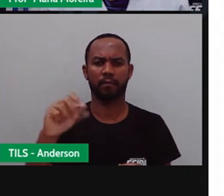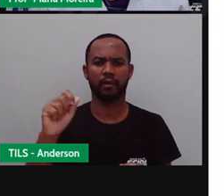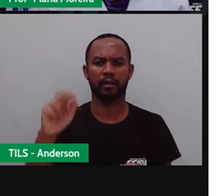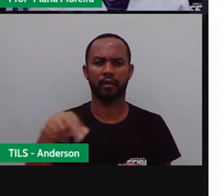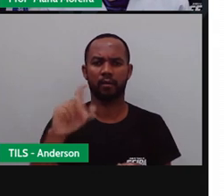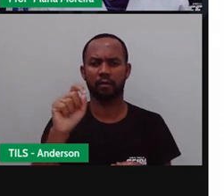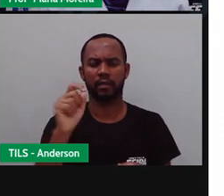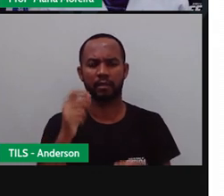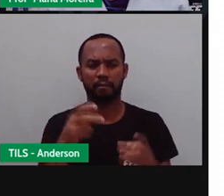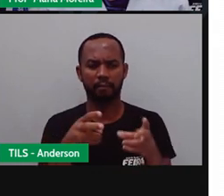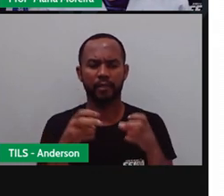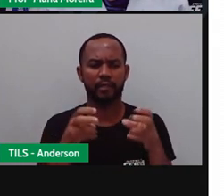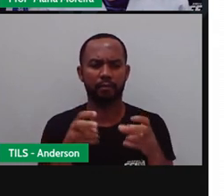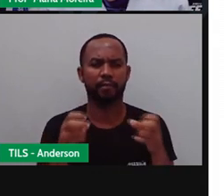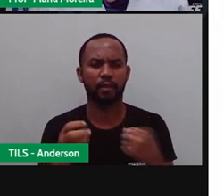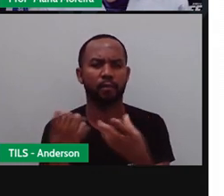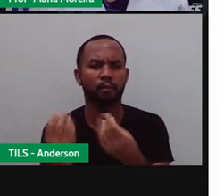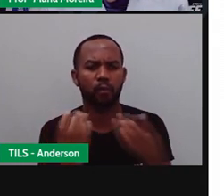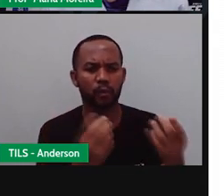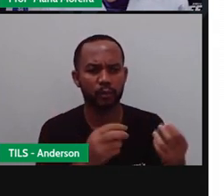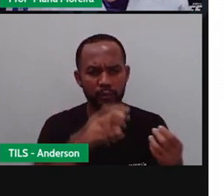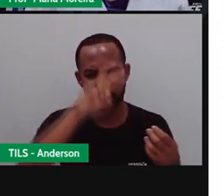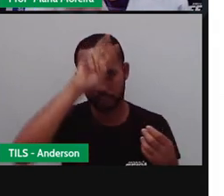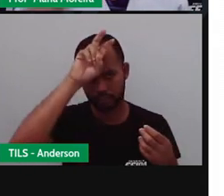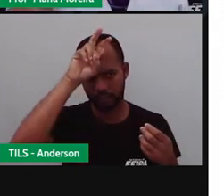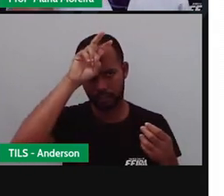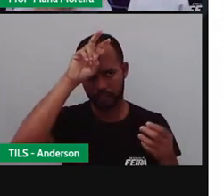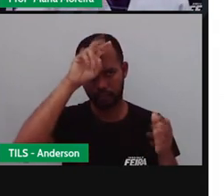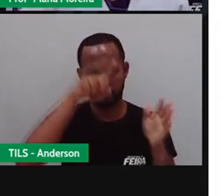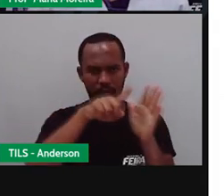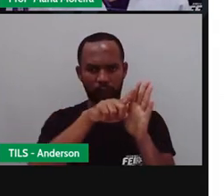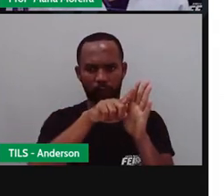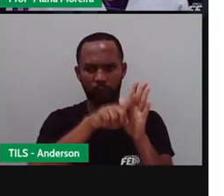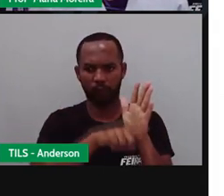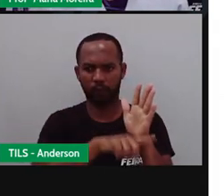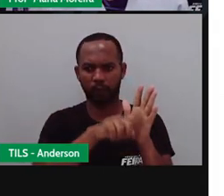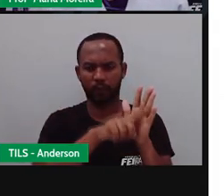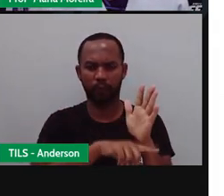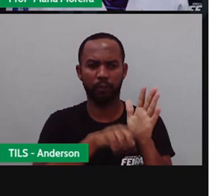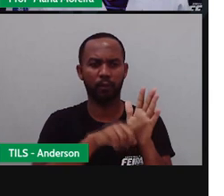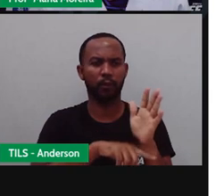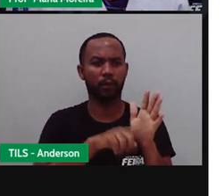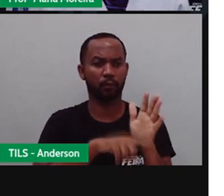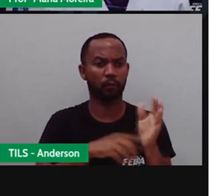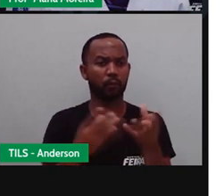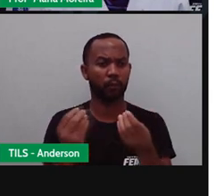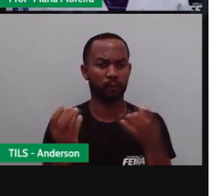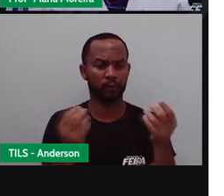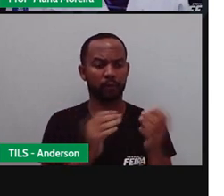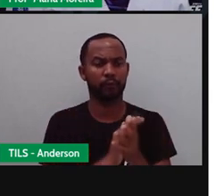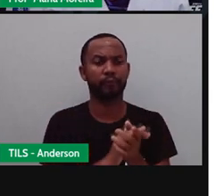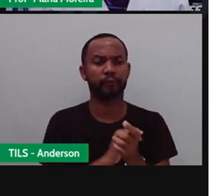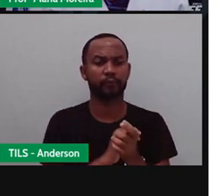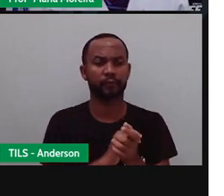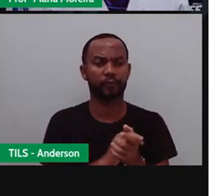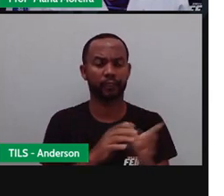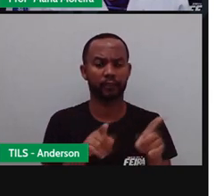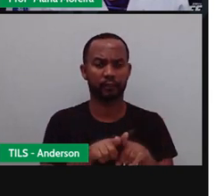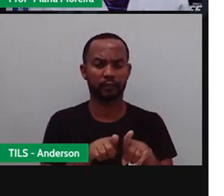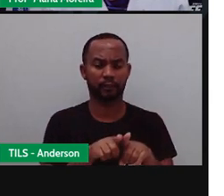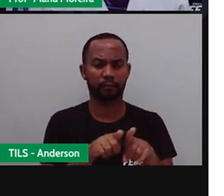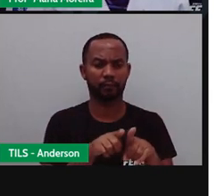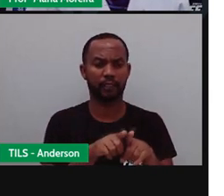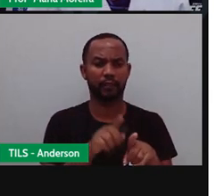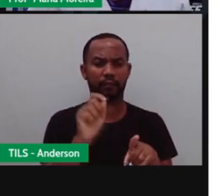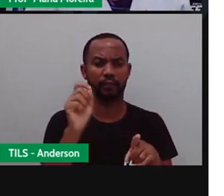capturados. Será que foi muito? Diminuição é o quê? Ó, você tirar. Bom, e essas armadilhas, elas